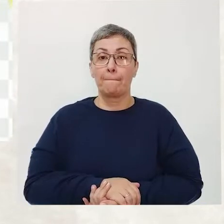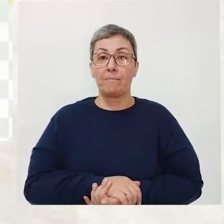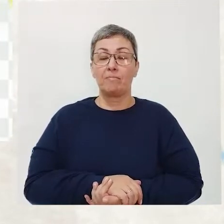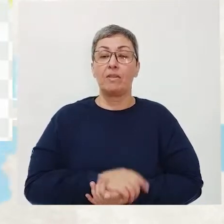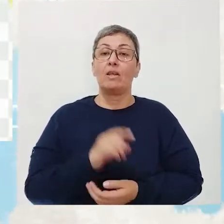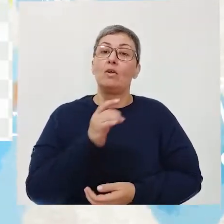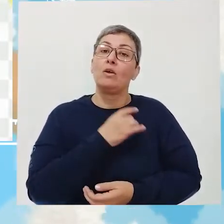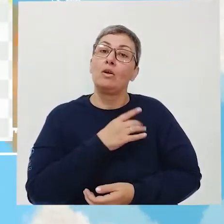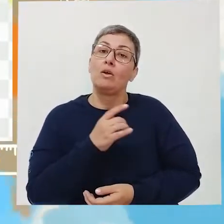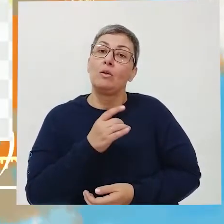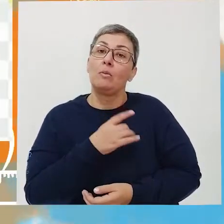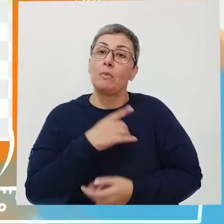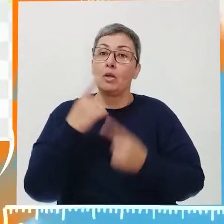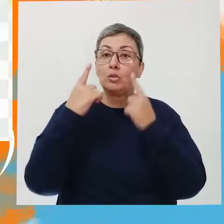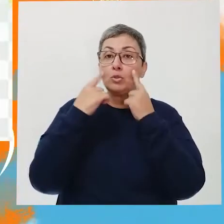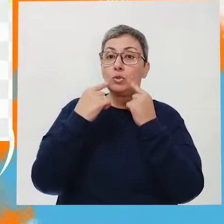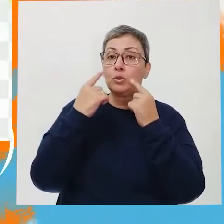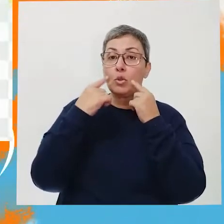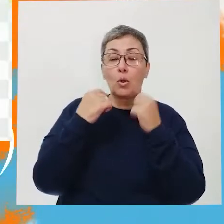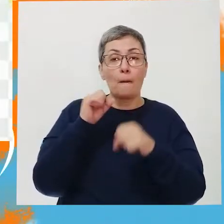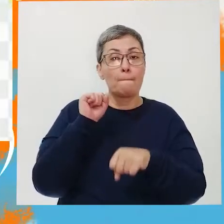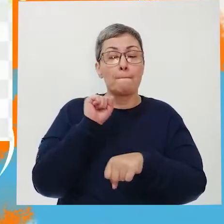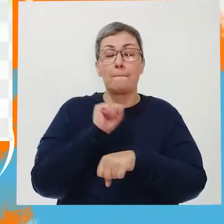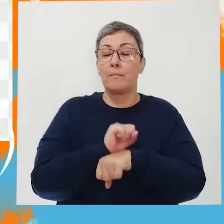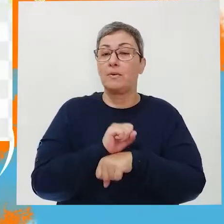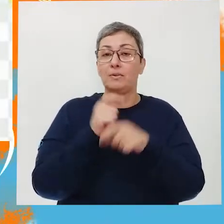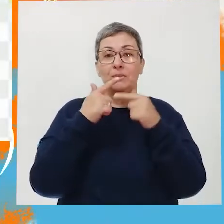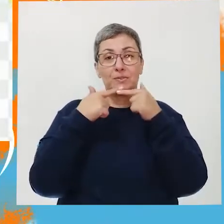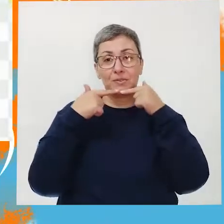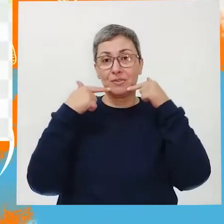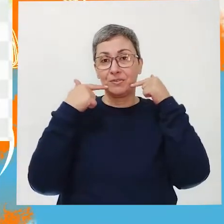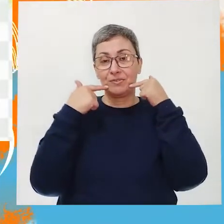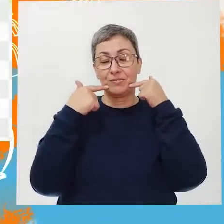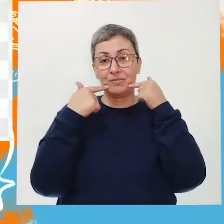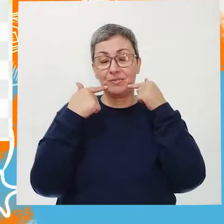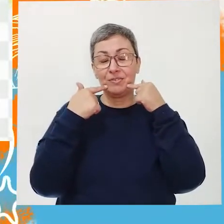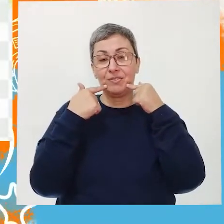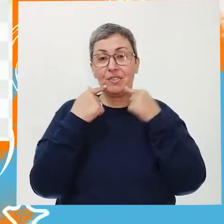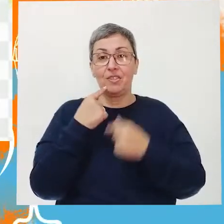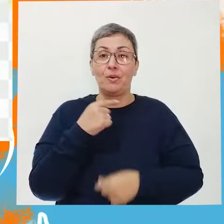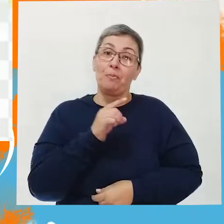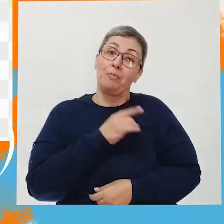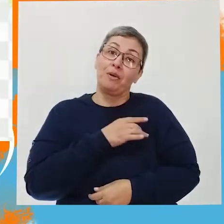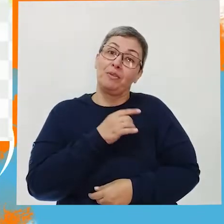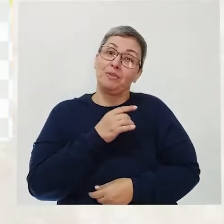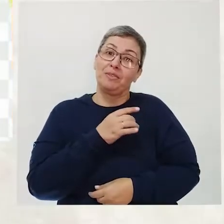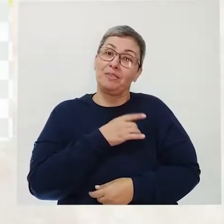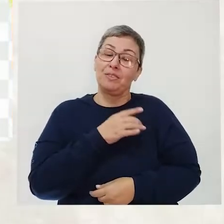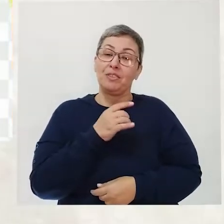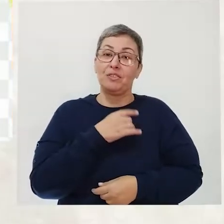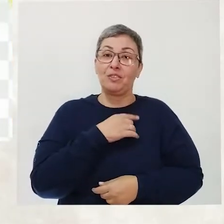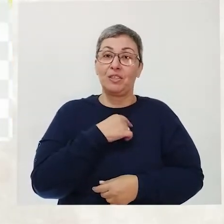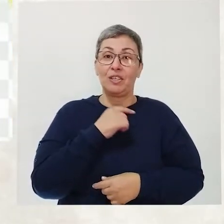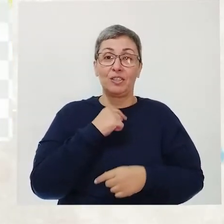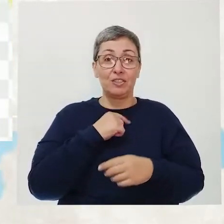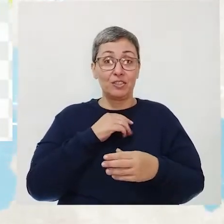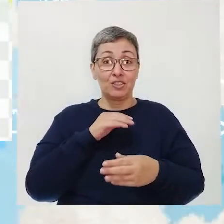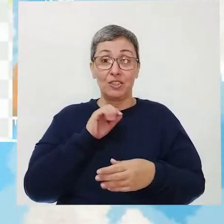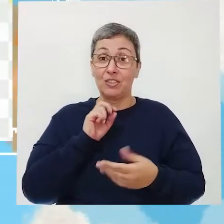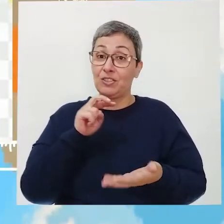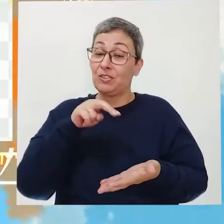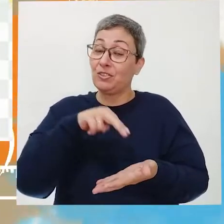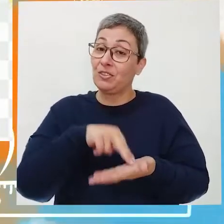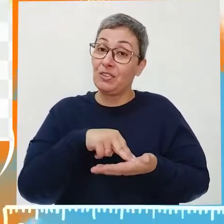Que o medo de chorar não lhe impeça de sorrir. Que o medo de não chegar